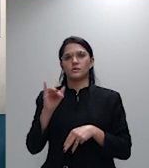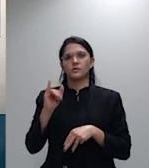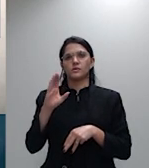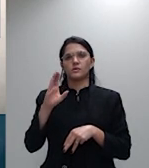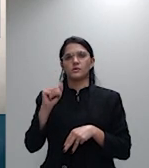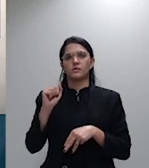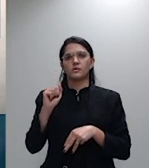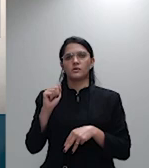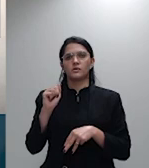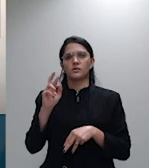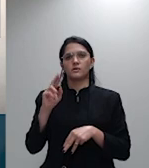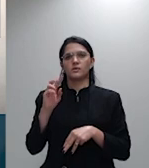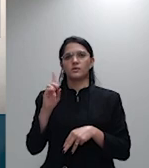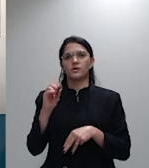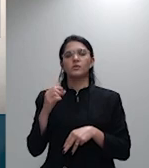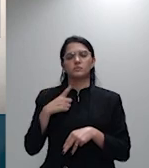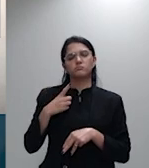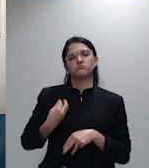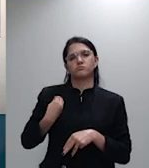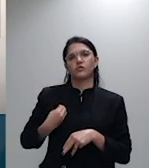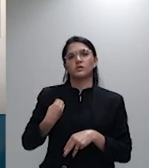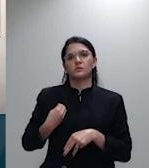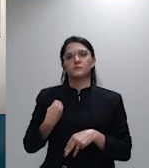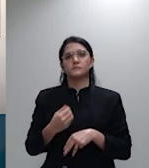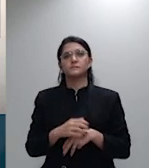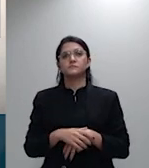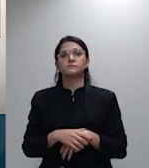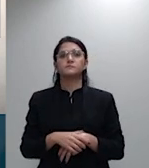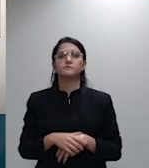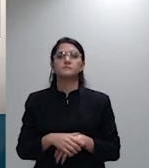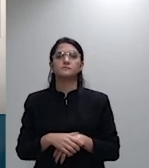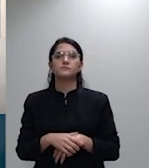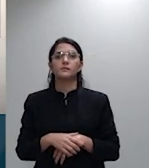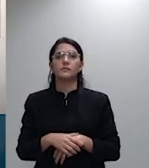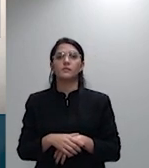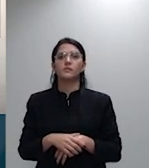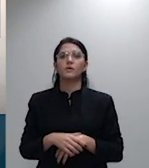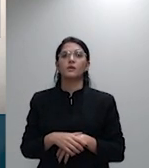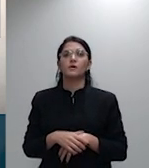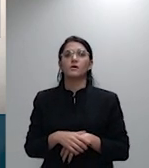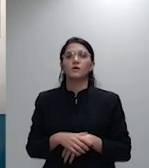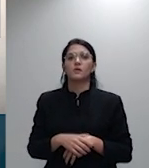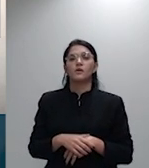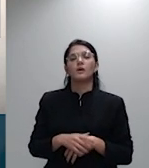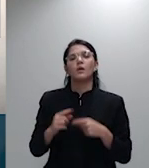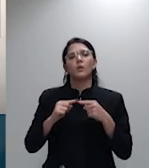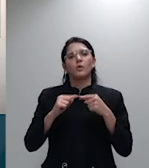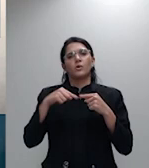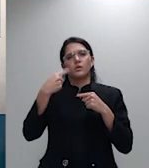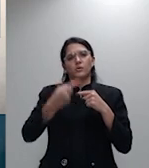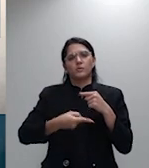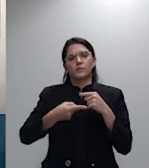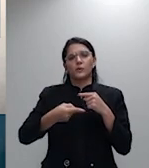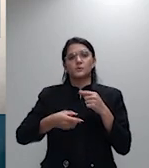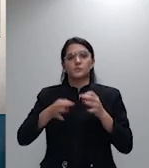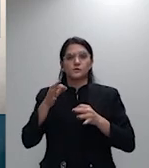ministro Ricardo aqui na próxima é um voto vista